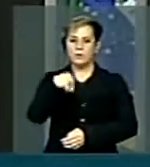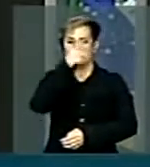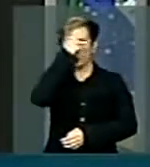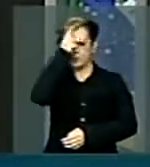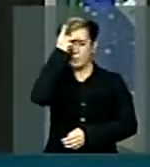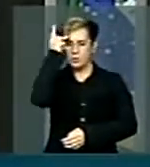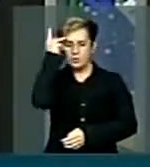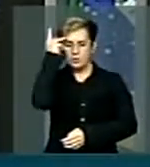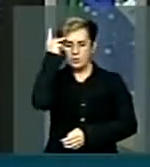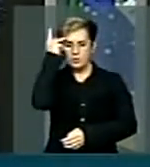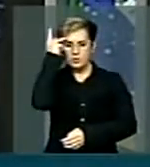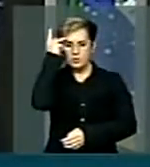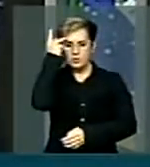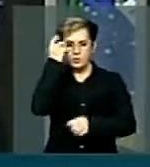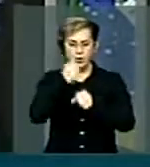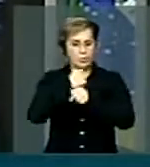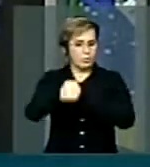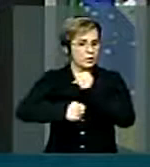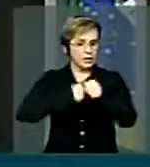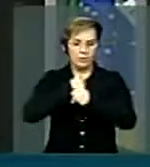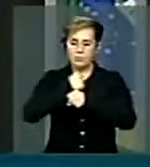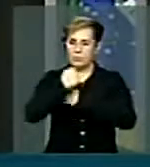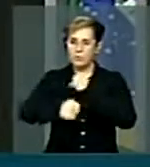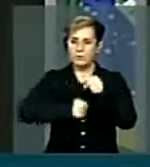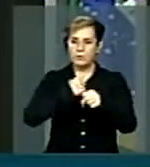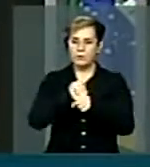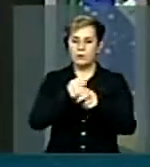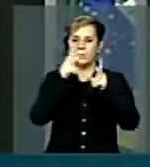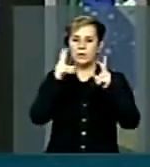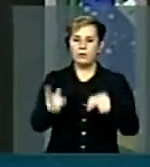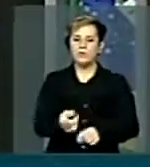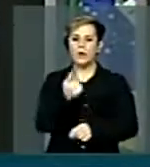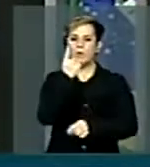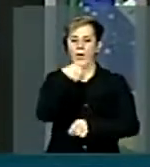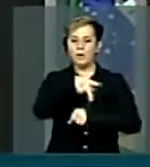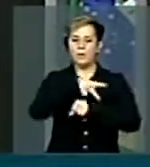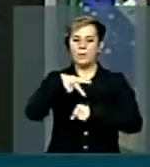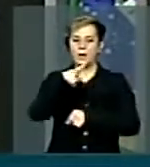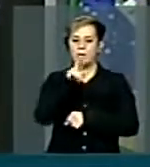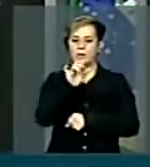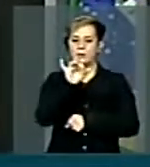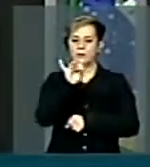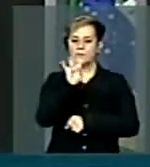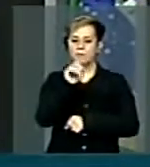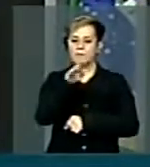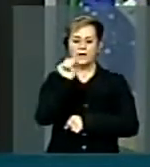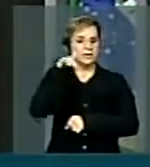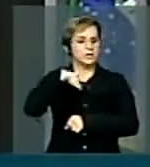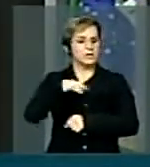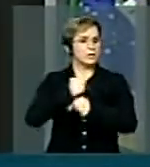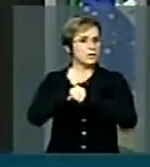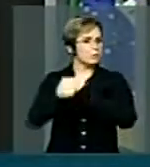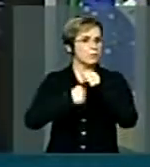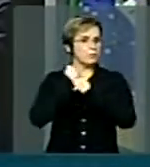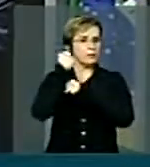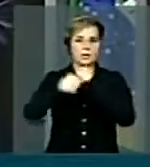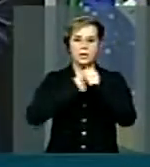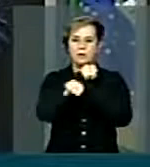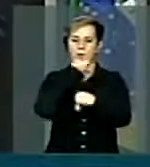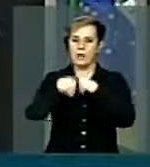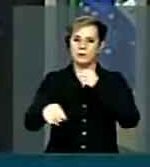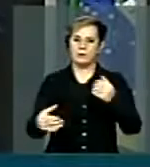mata mais do que isso por ano, porque as estradas brasileiras não são duplicadas, não tem boa engenharia,